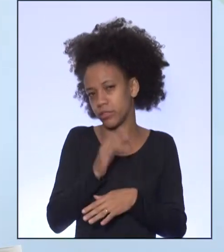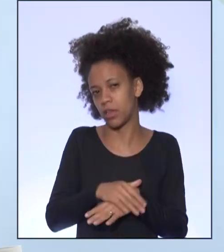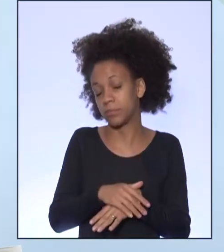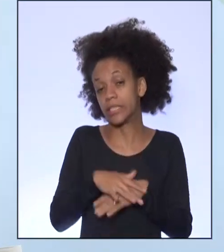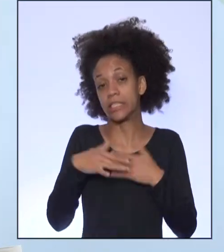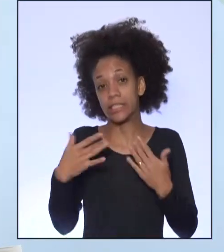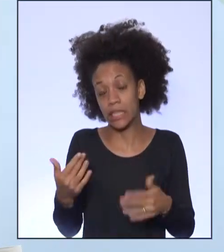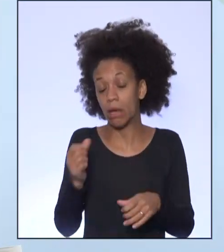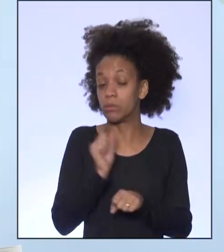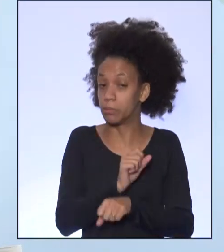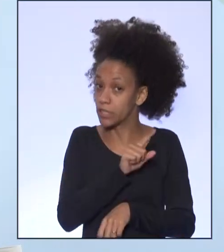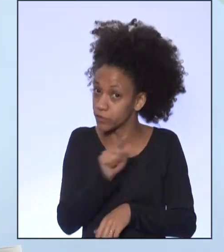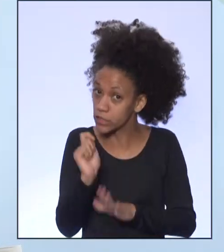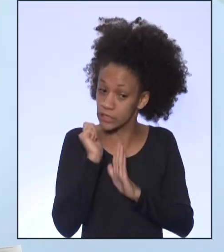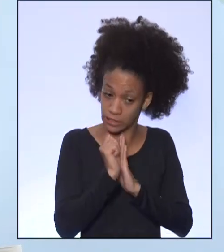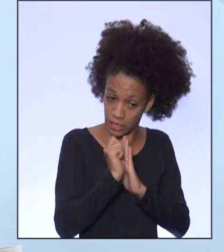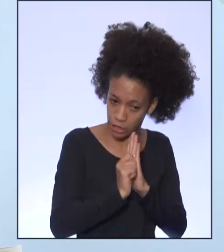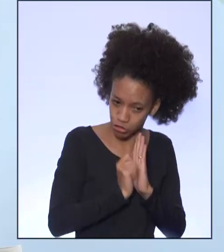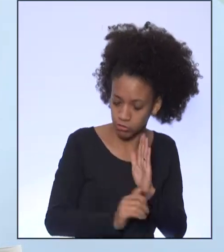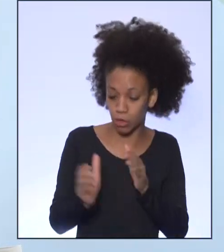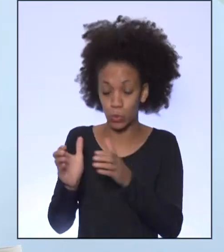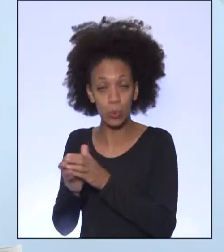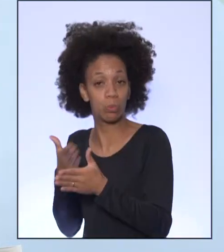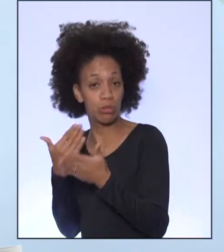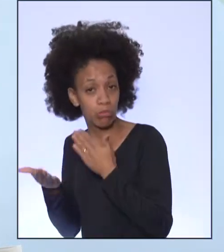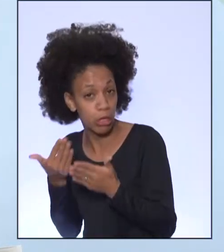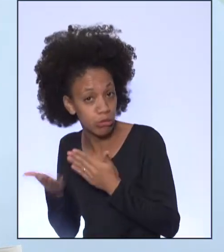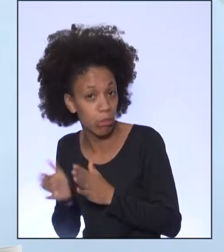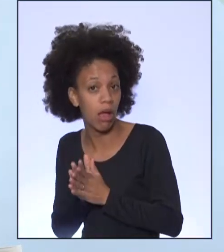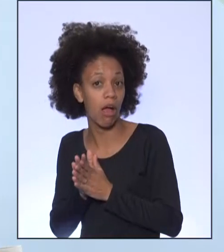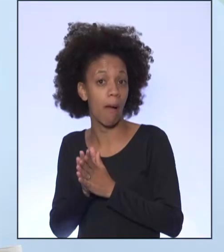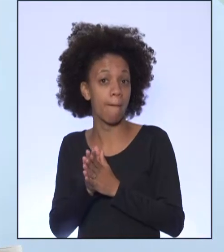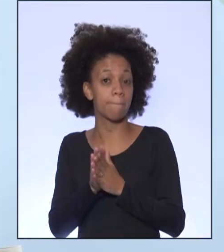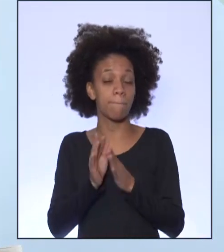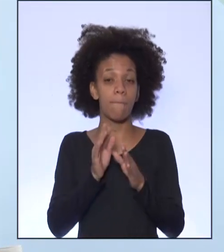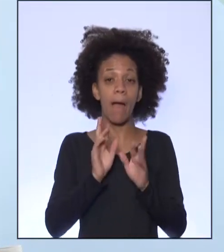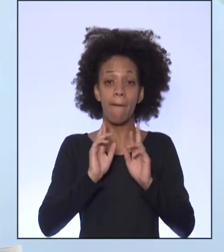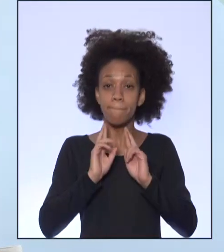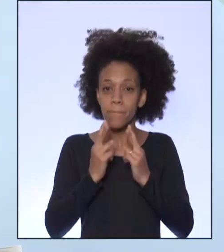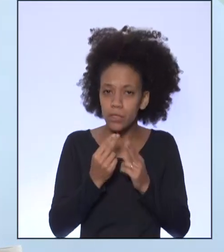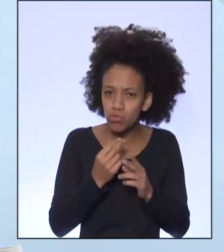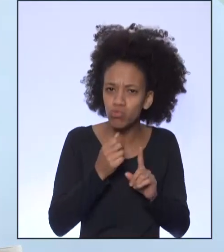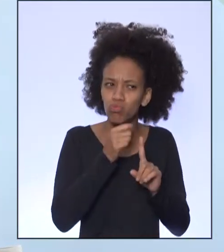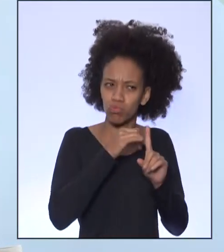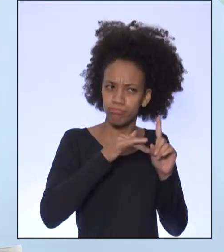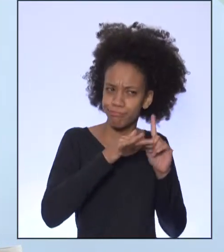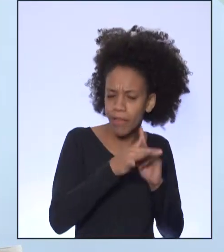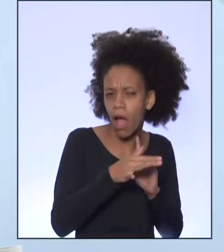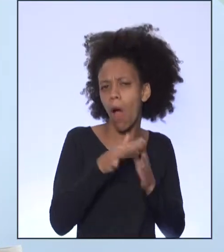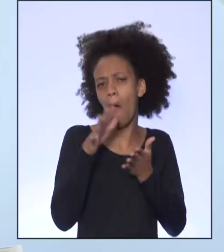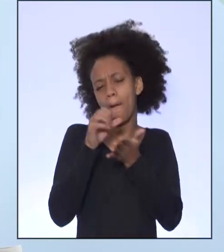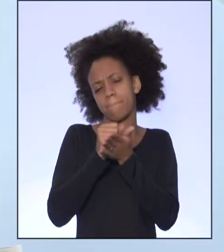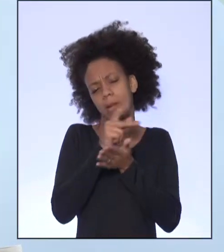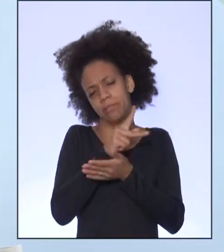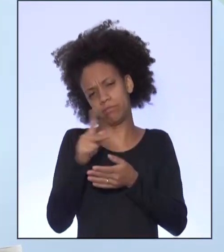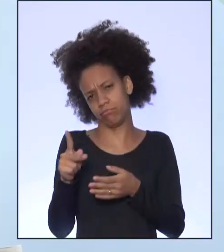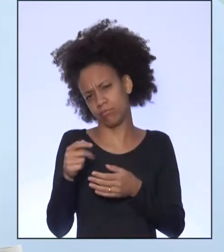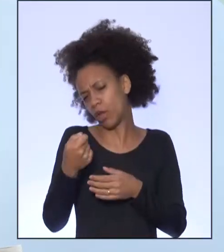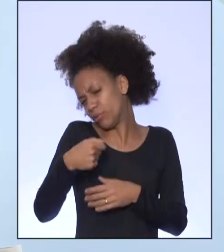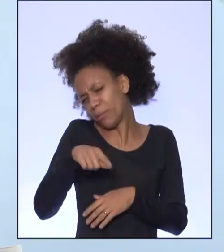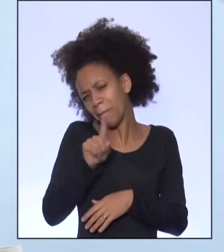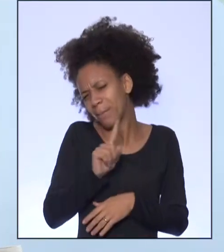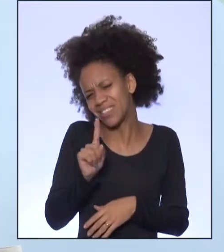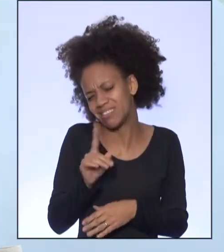você tenha registrado no nosso bate-papo, pelas redes sociais, pelo aplicativo. Não precisa entrar